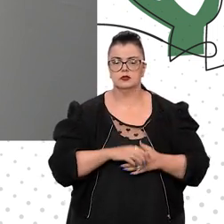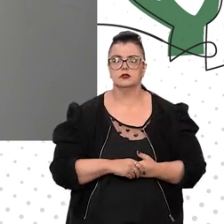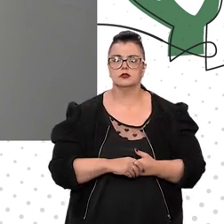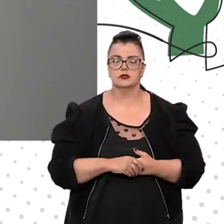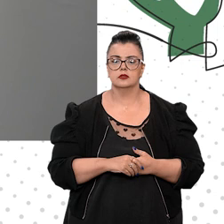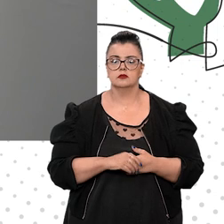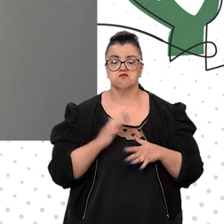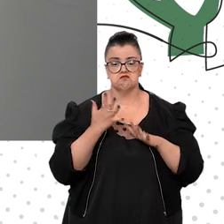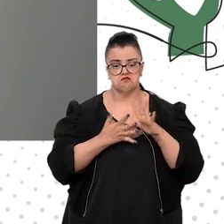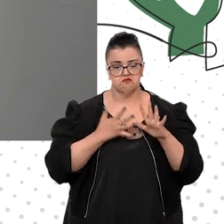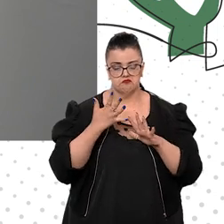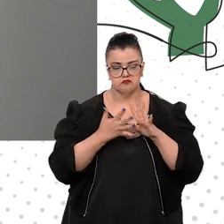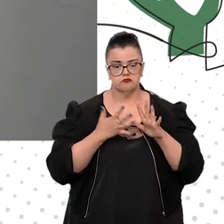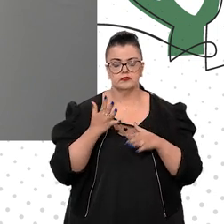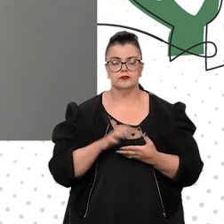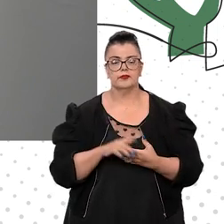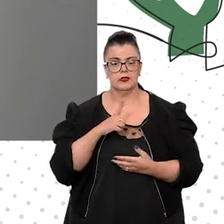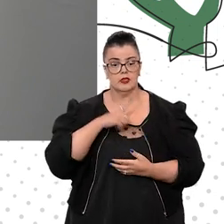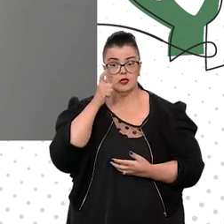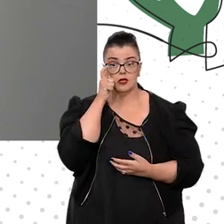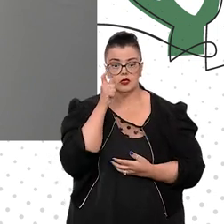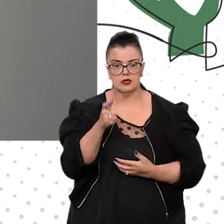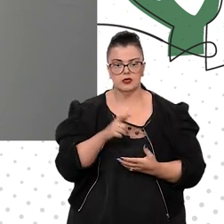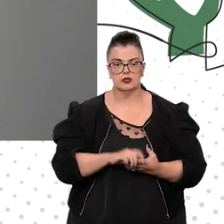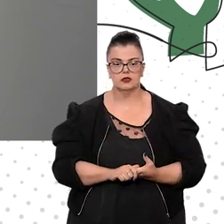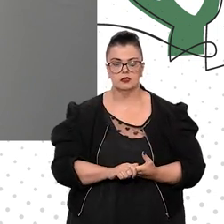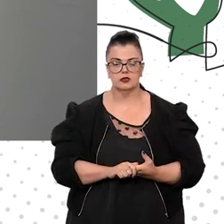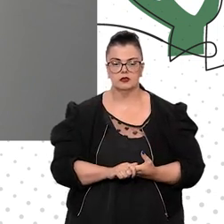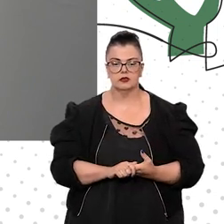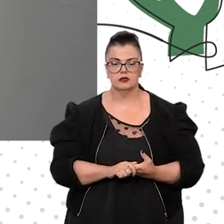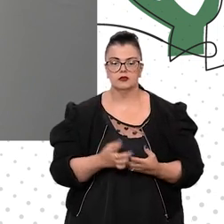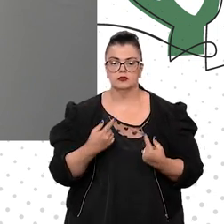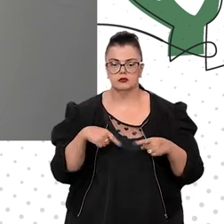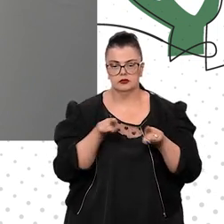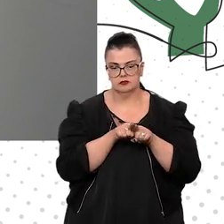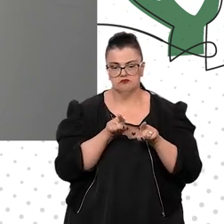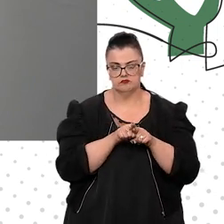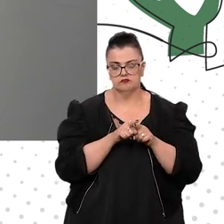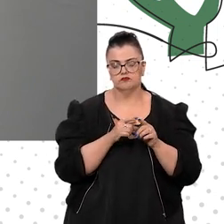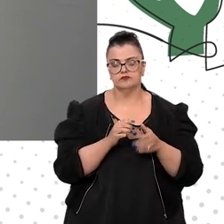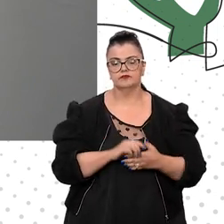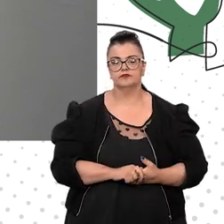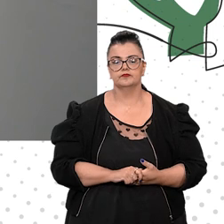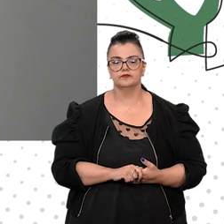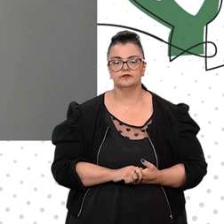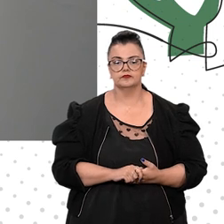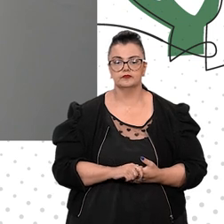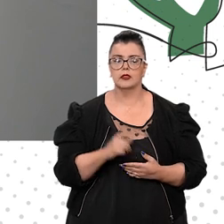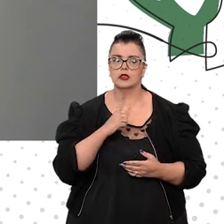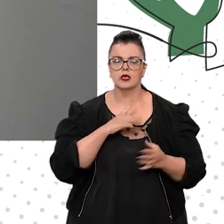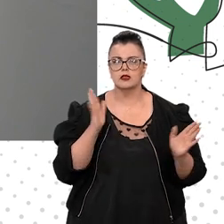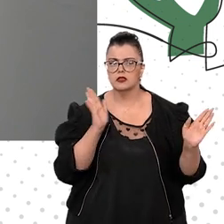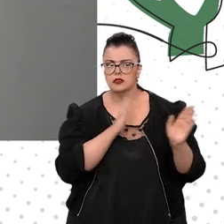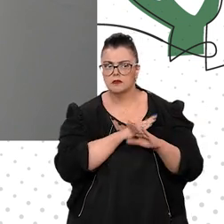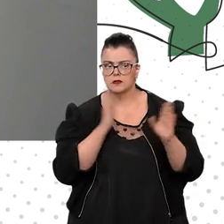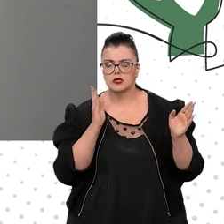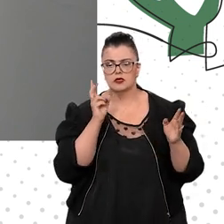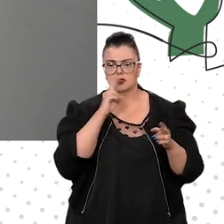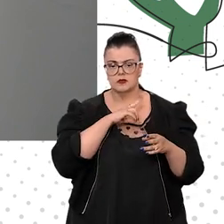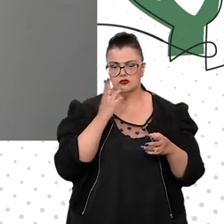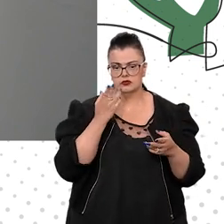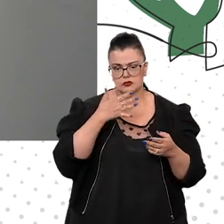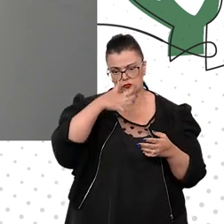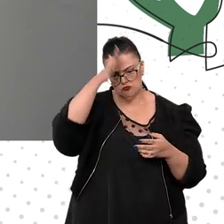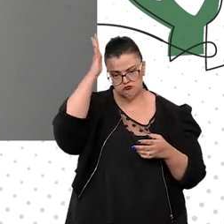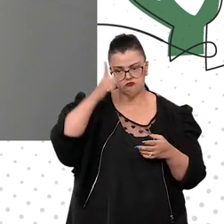Então, é muito, muito interessante essa previsão para uma situação de emergência fundamental. fundamental.